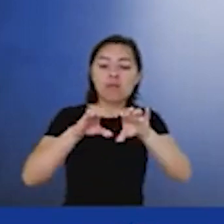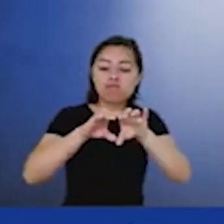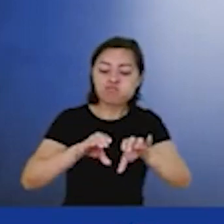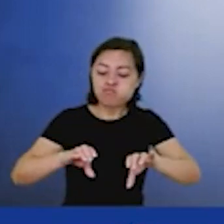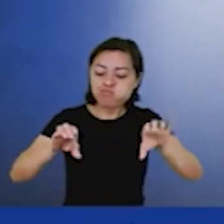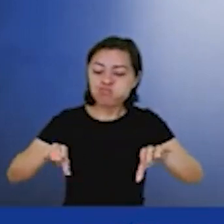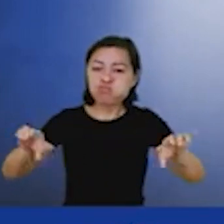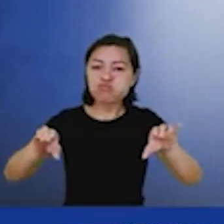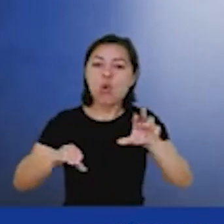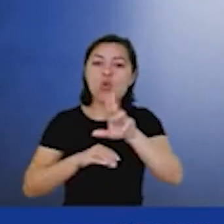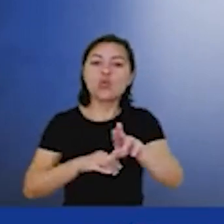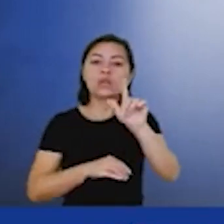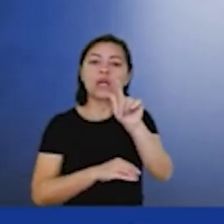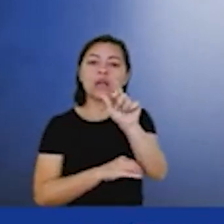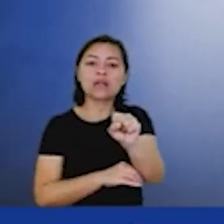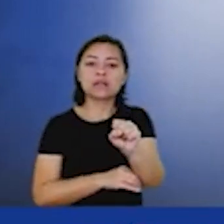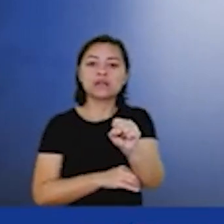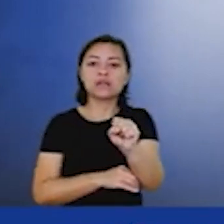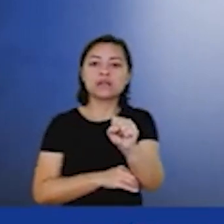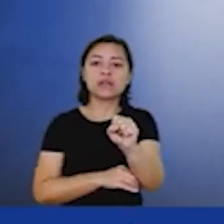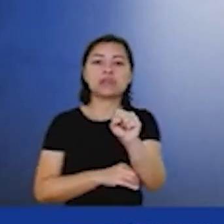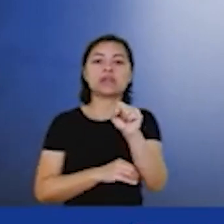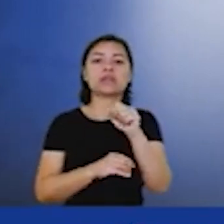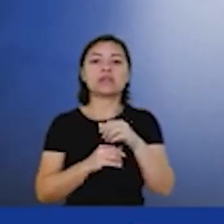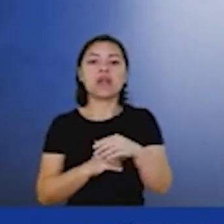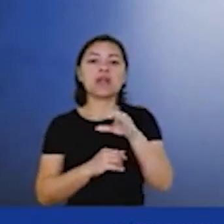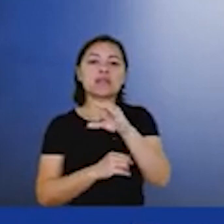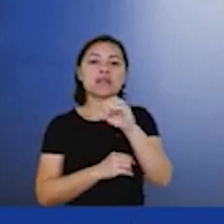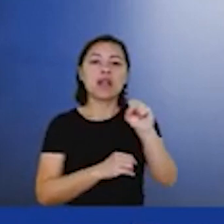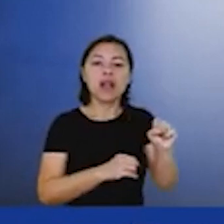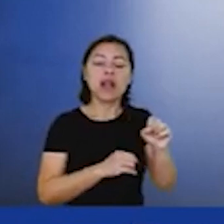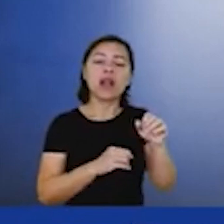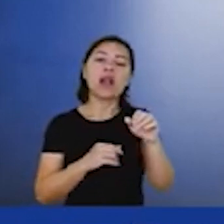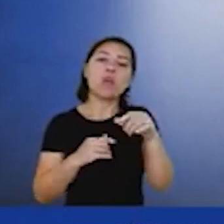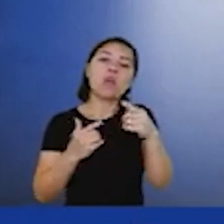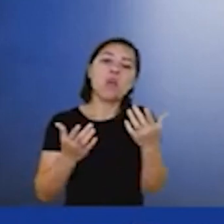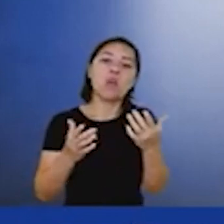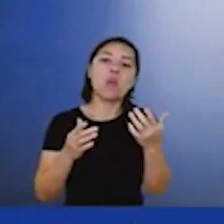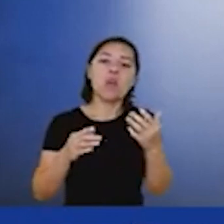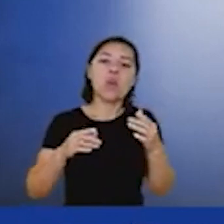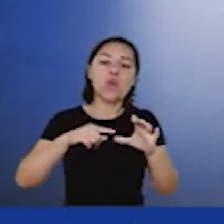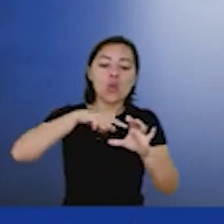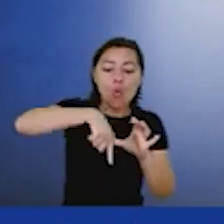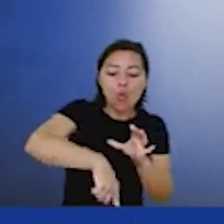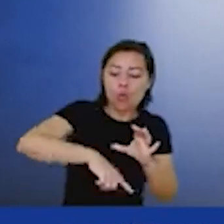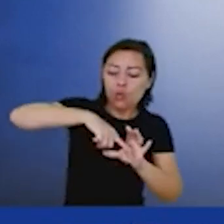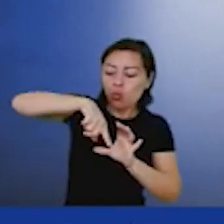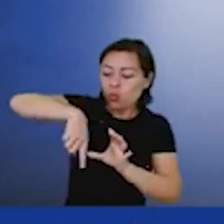para transporte de carbono em CCS ou os poços serem